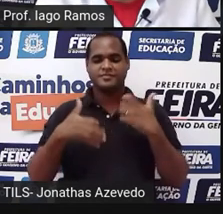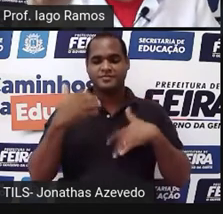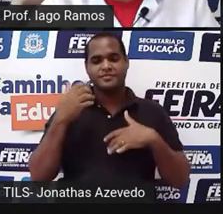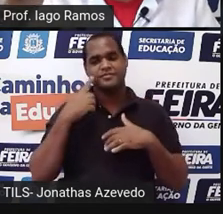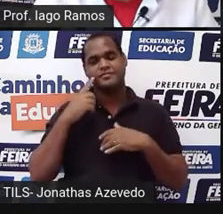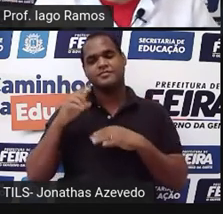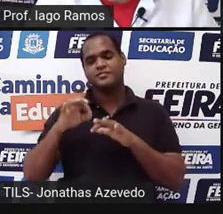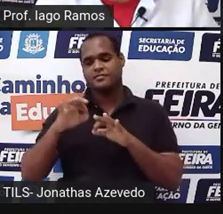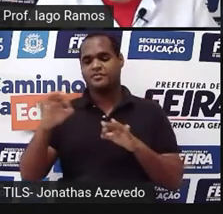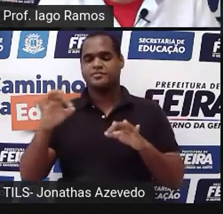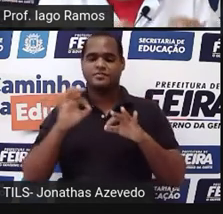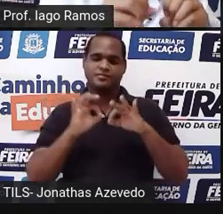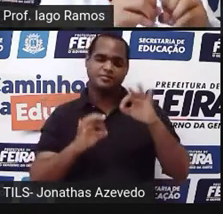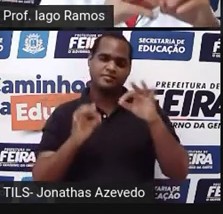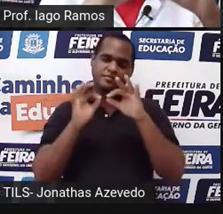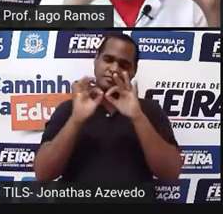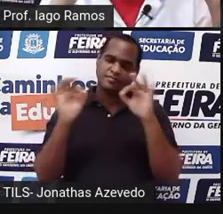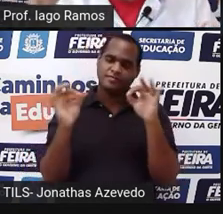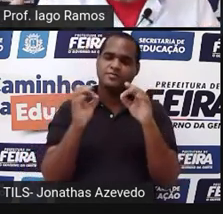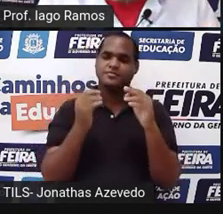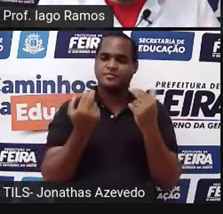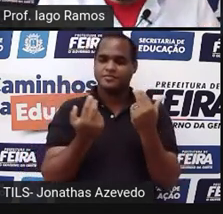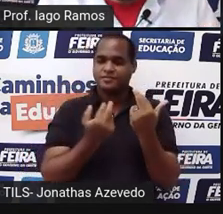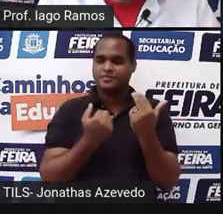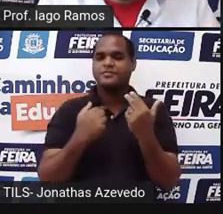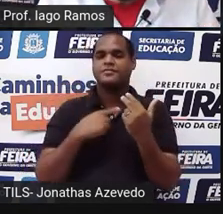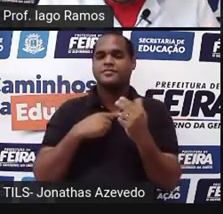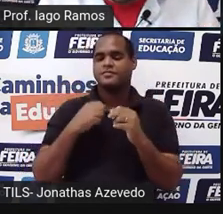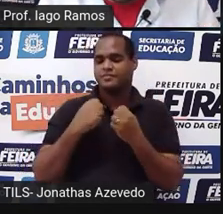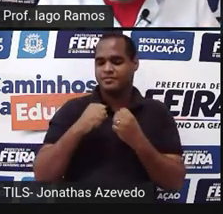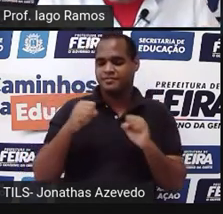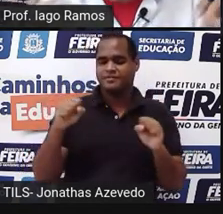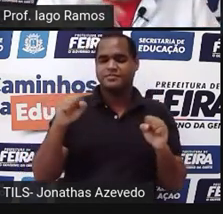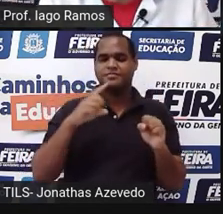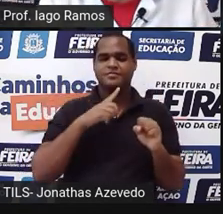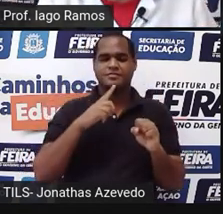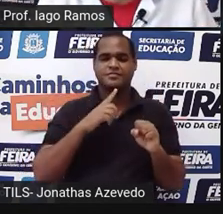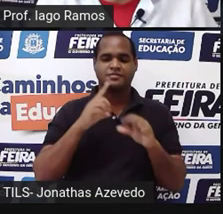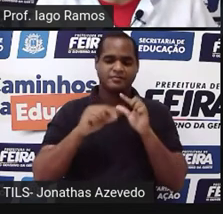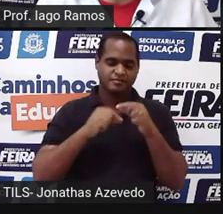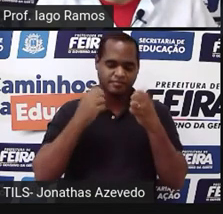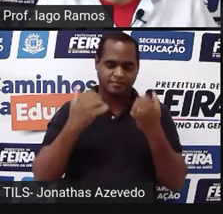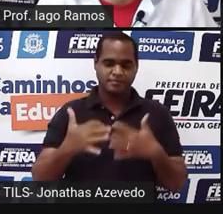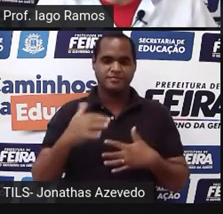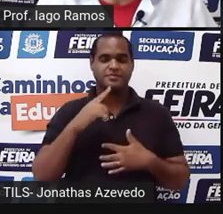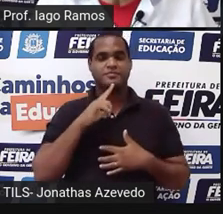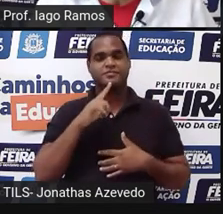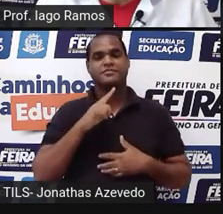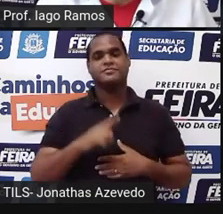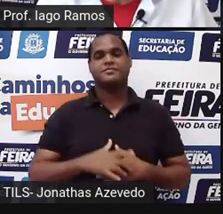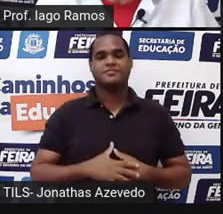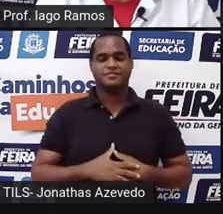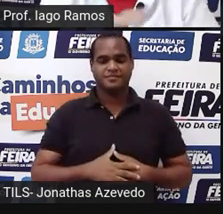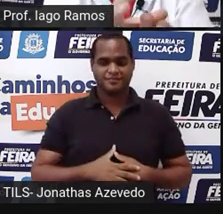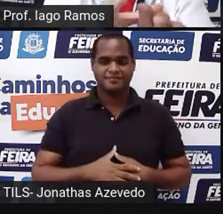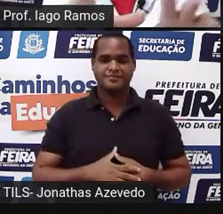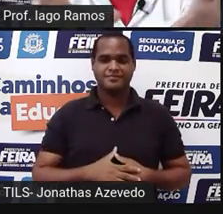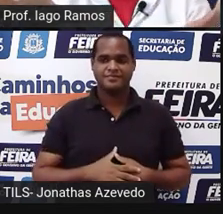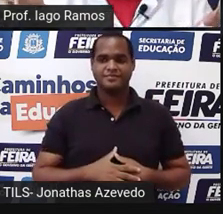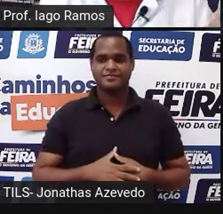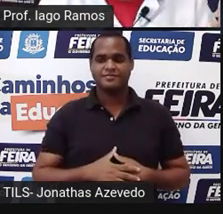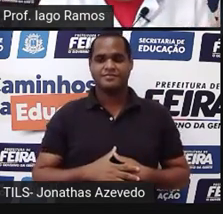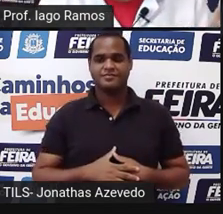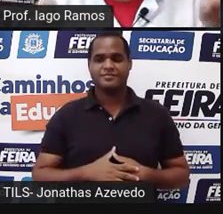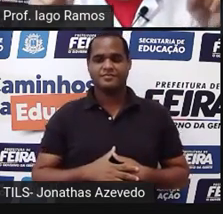correspondentes proporcionais. Aumentaram todos multiplicando por 2. Tá bom? Então, nem